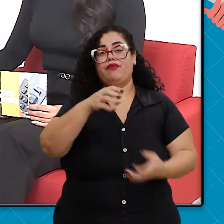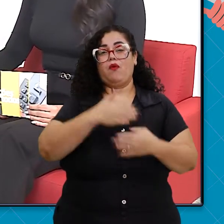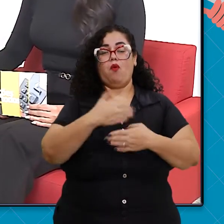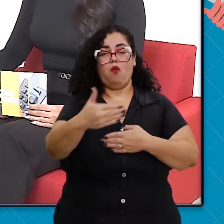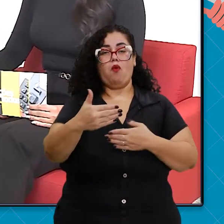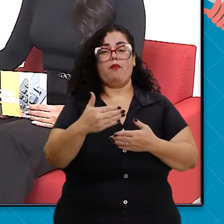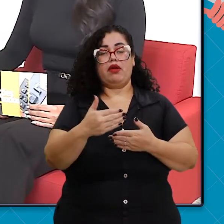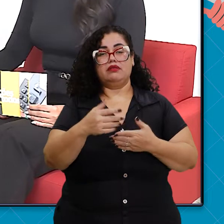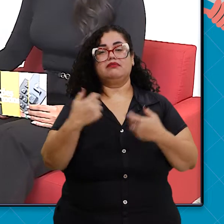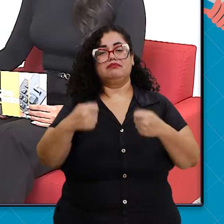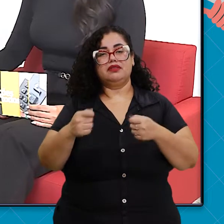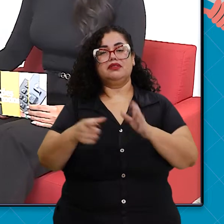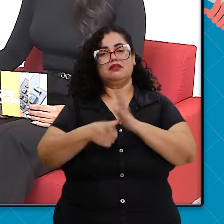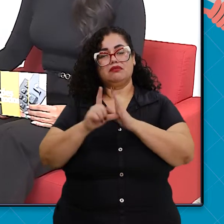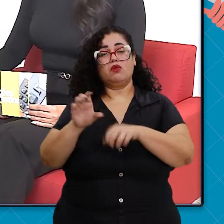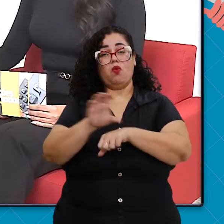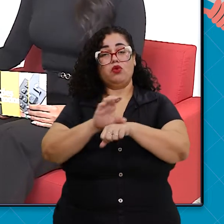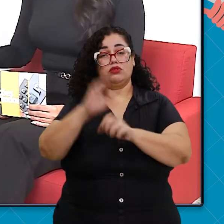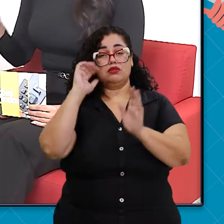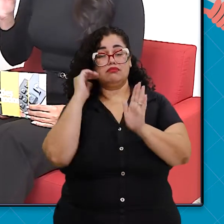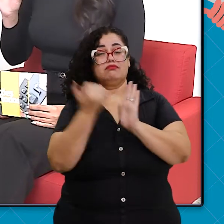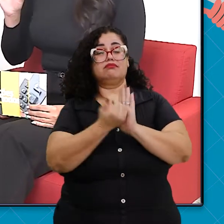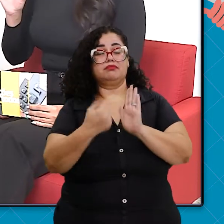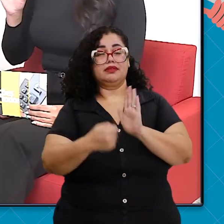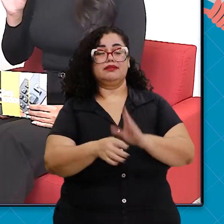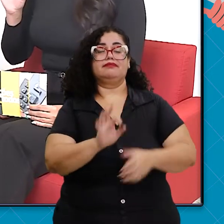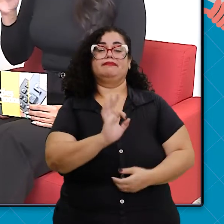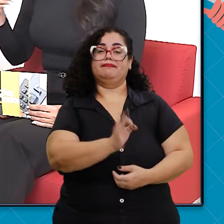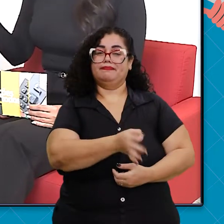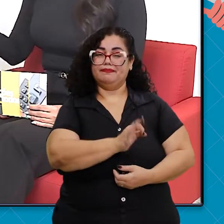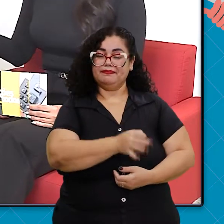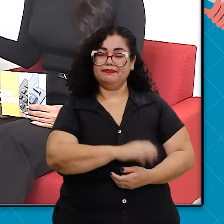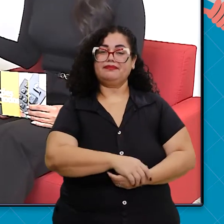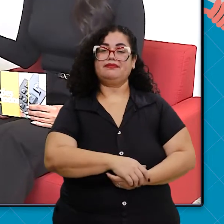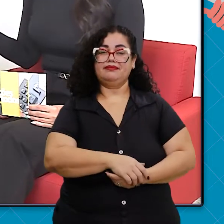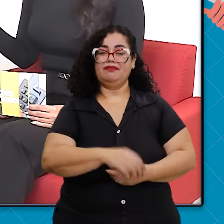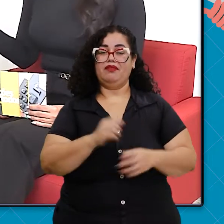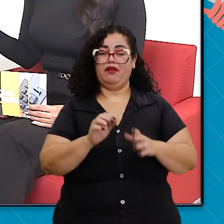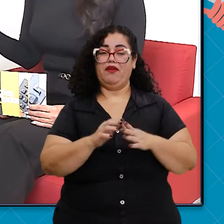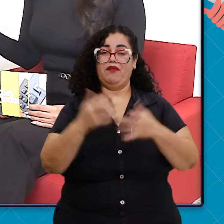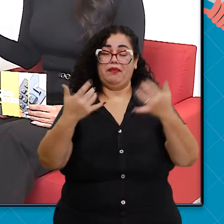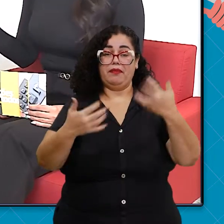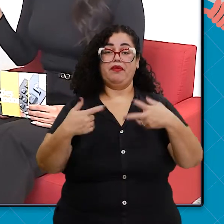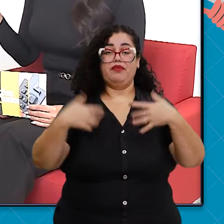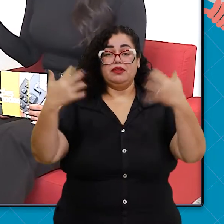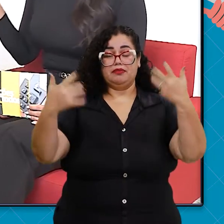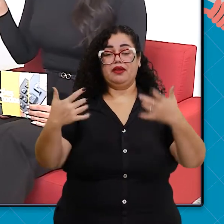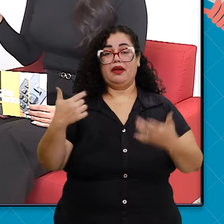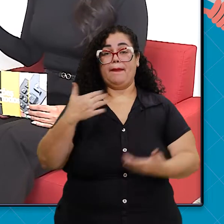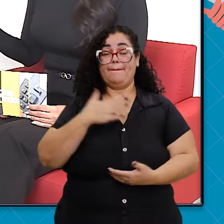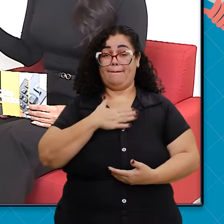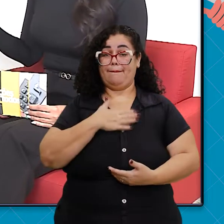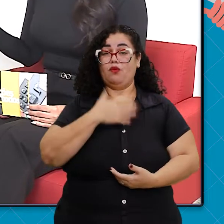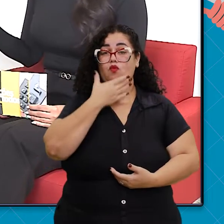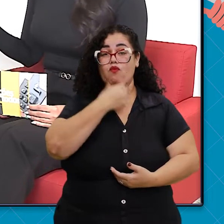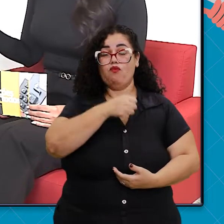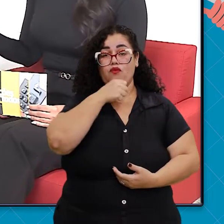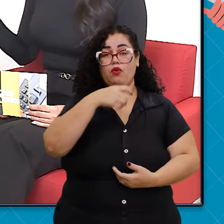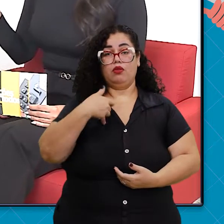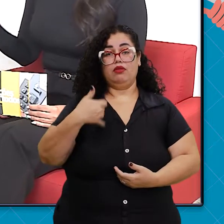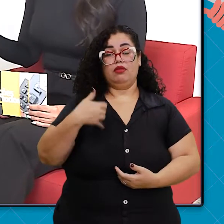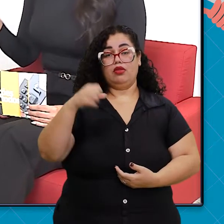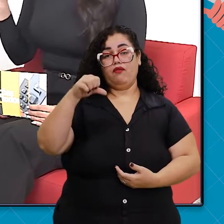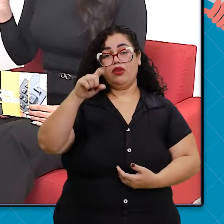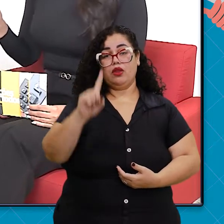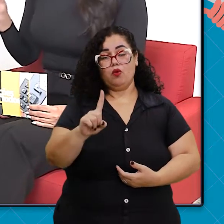vir, já que é garantido na nossa Constituição, né? Com certeza. Vou até abrir aqui uma aspas. O meu avô, ele tem 91 anos